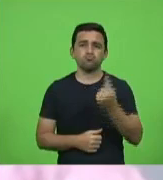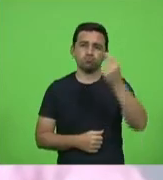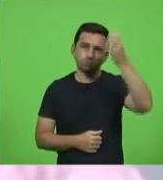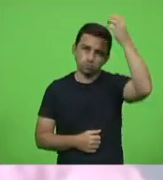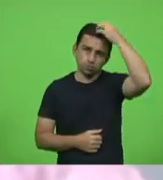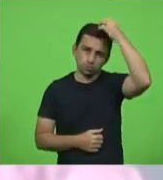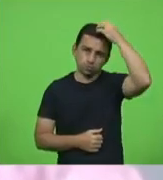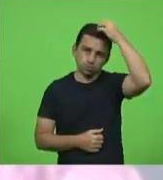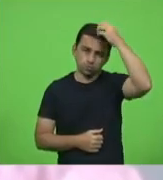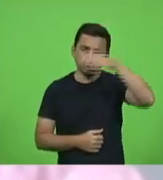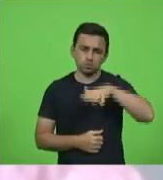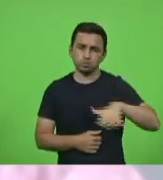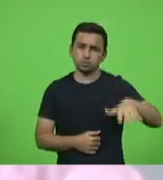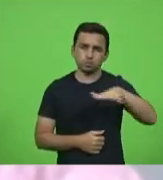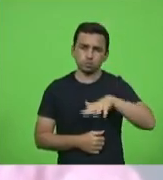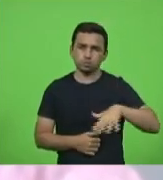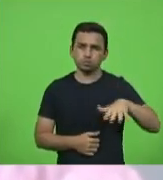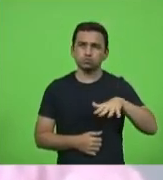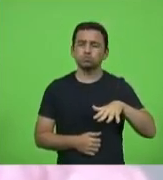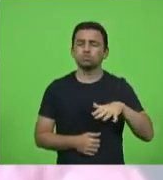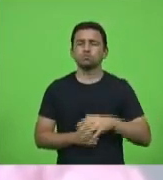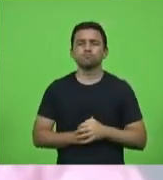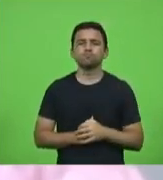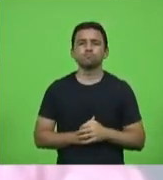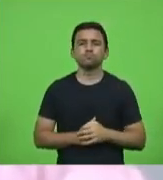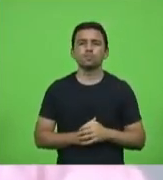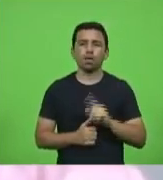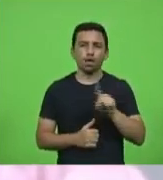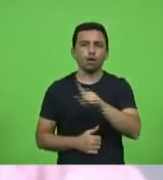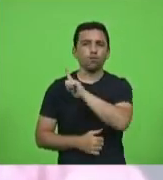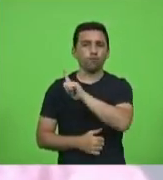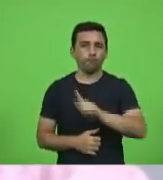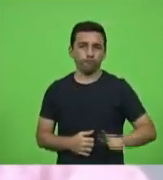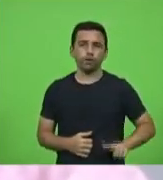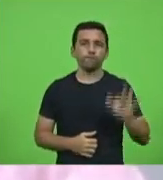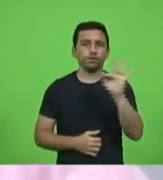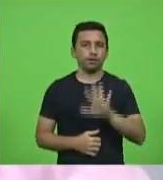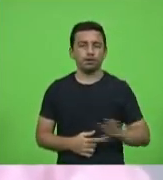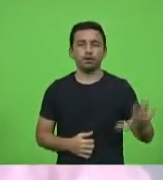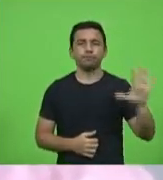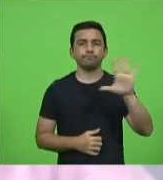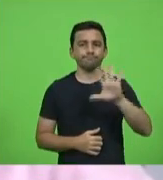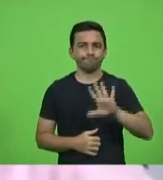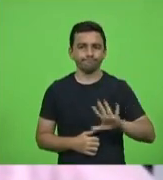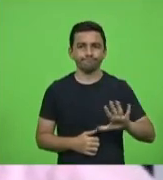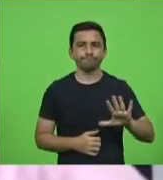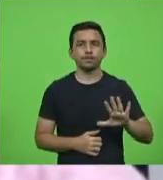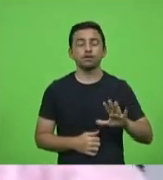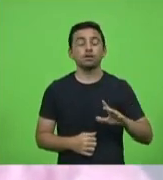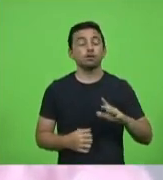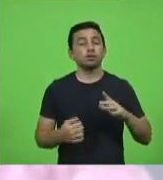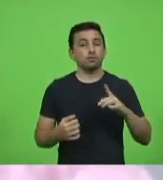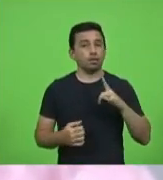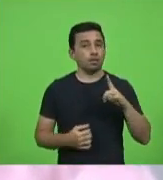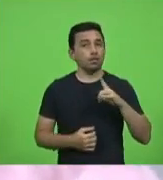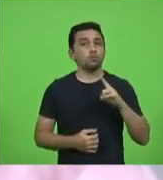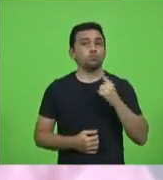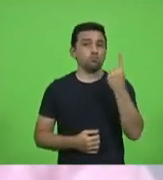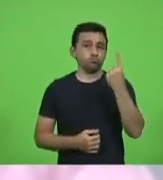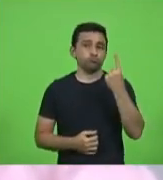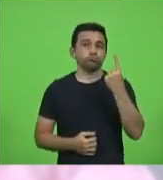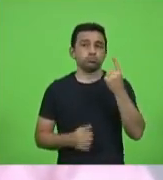dessa situação, o o jeito que está, é o governo federal. Só tem uma solução, uma solução